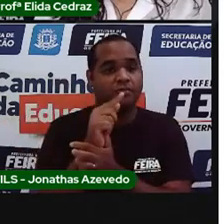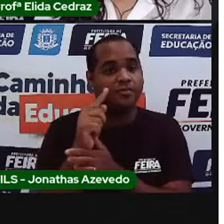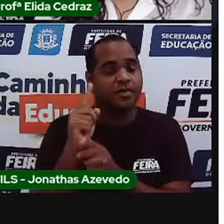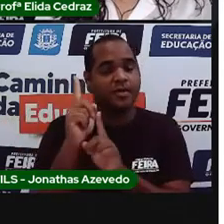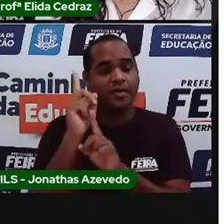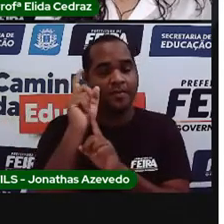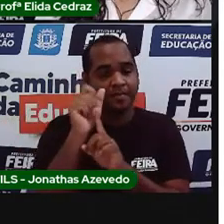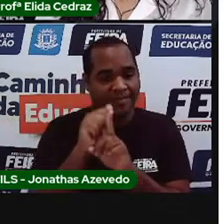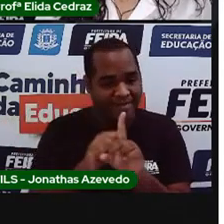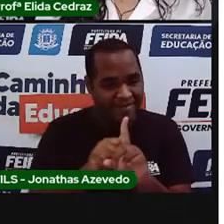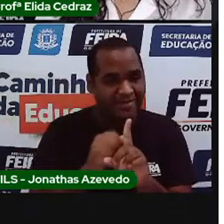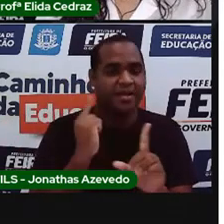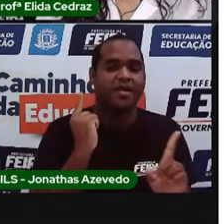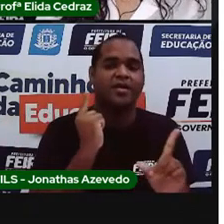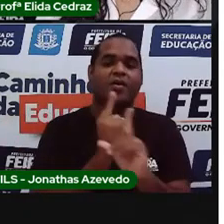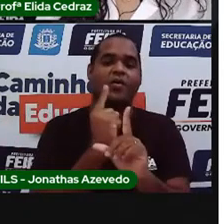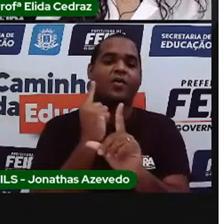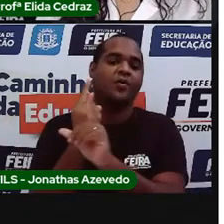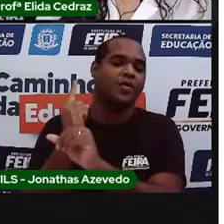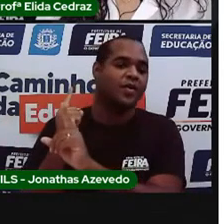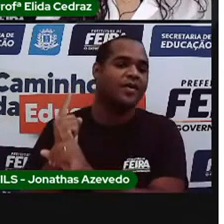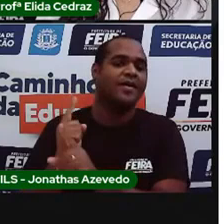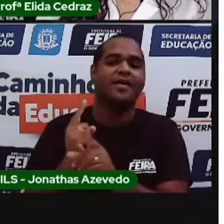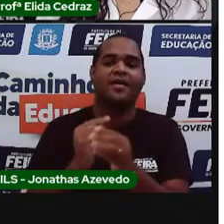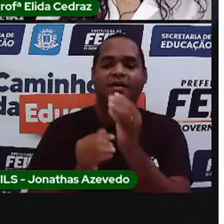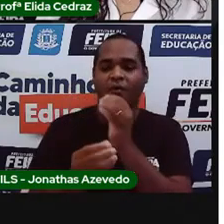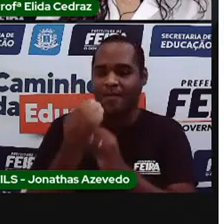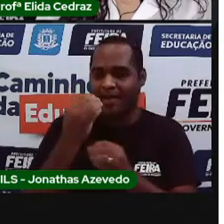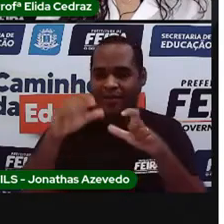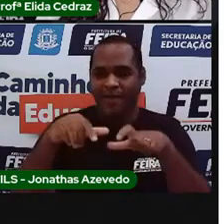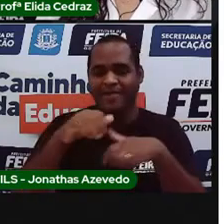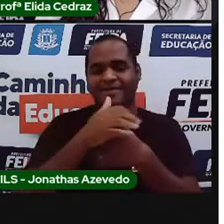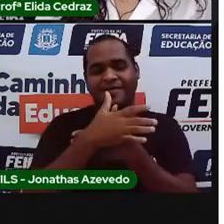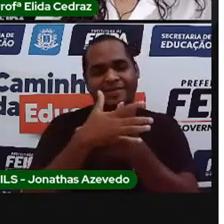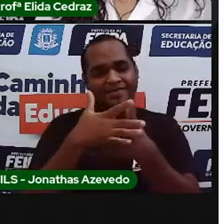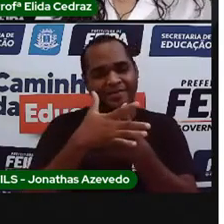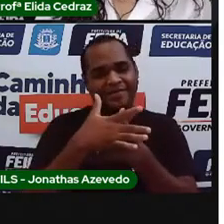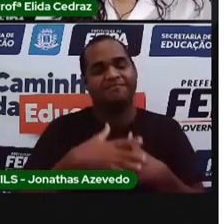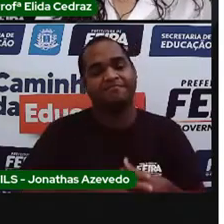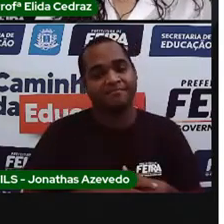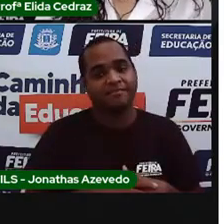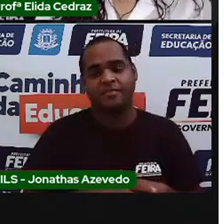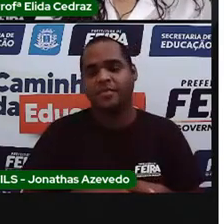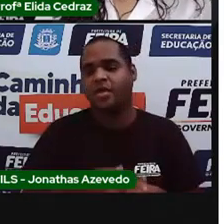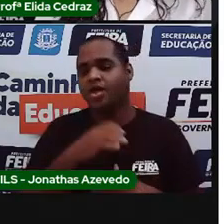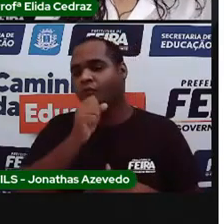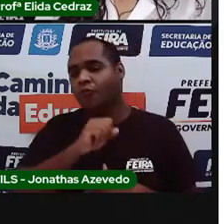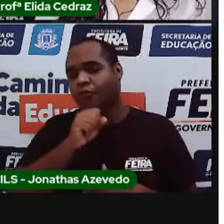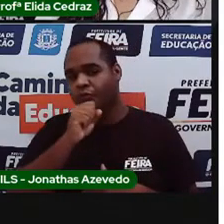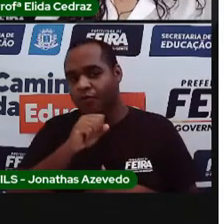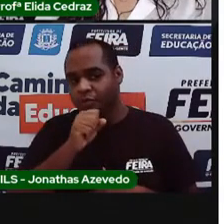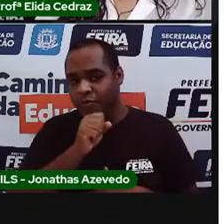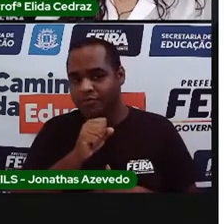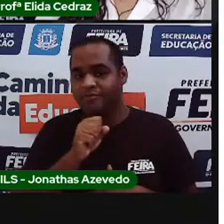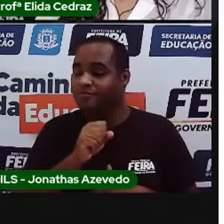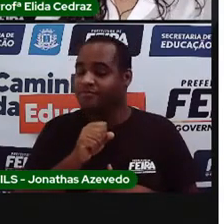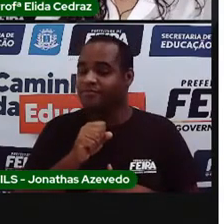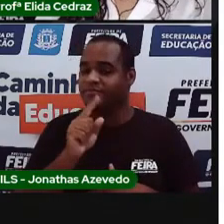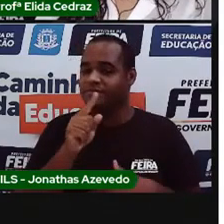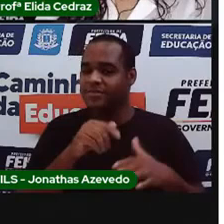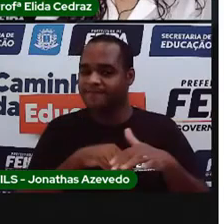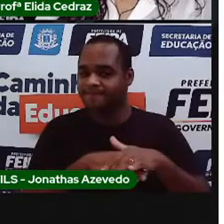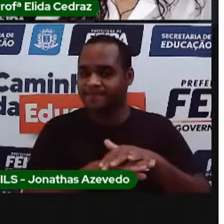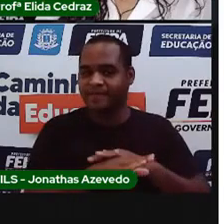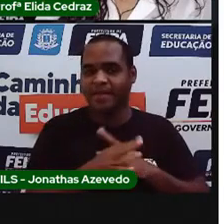mês se encontrarem para comerem na cidade. Minhas avós costumam falar